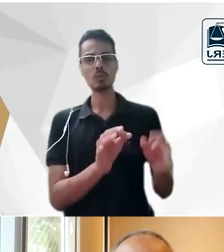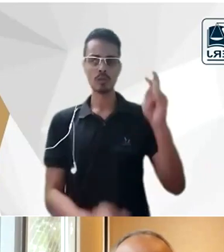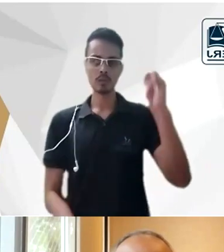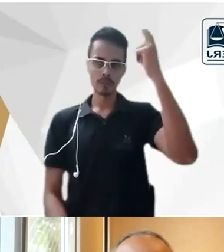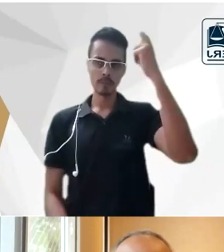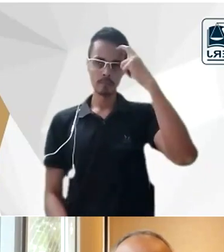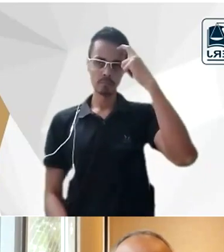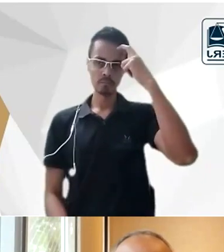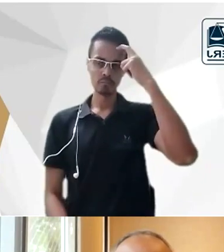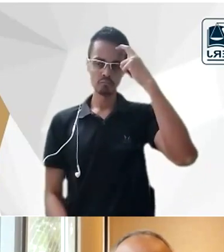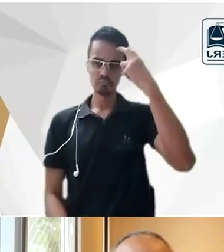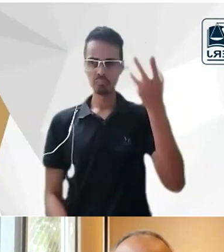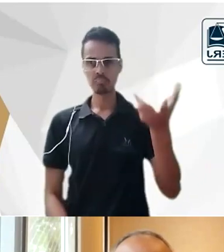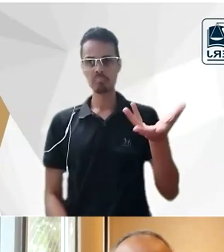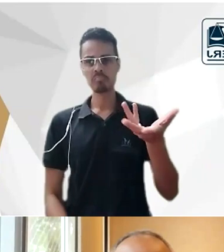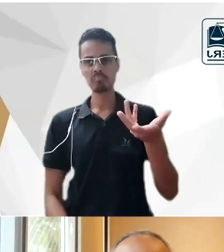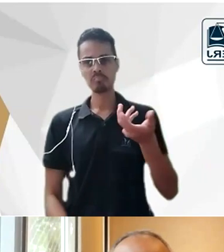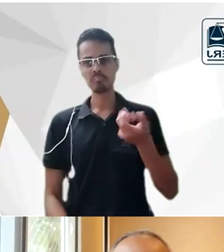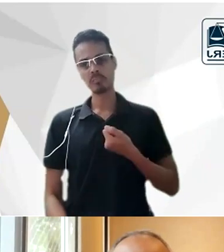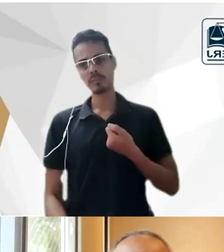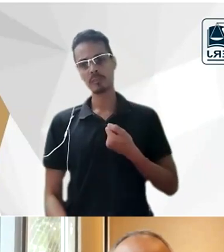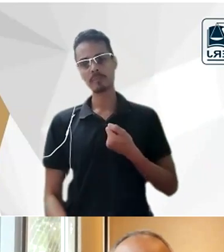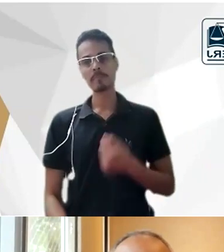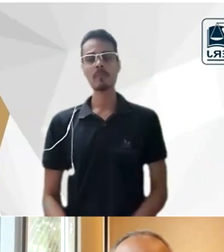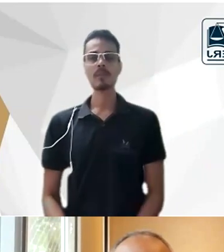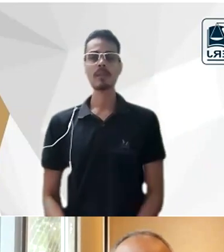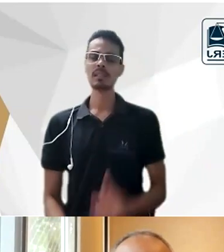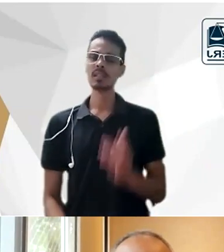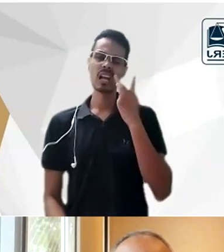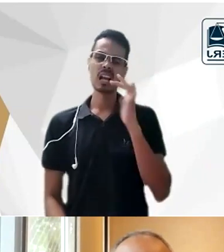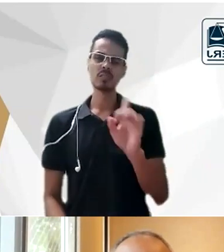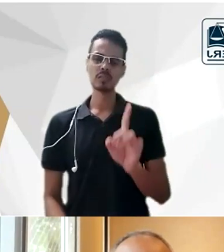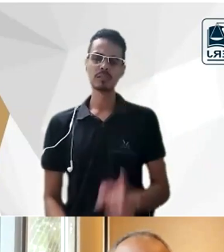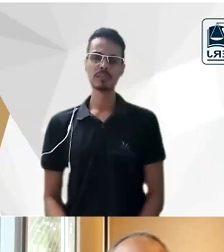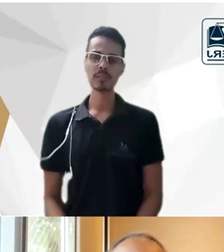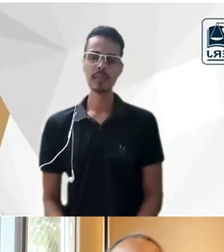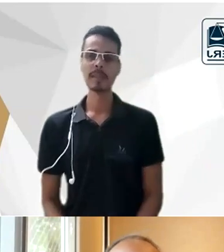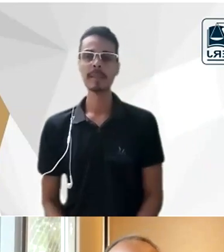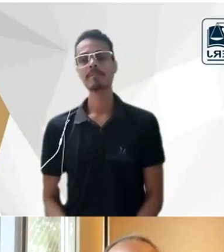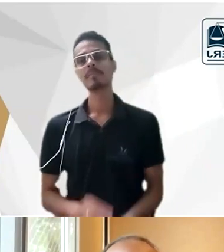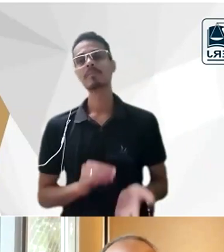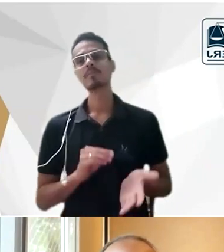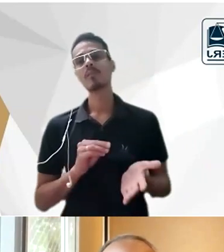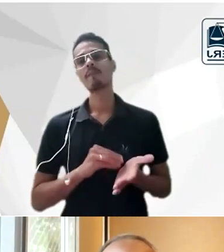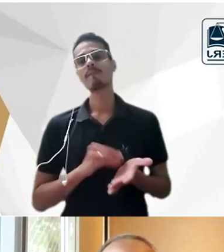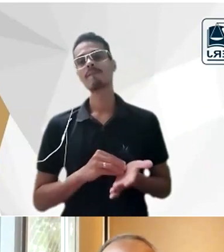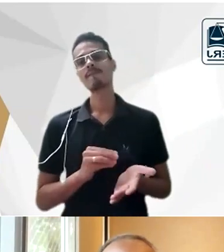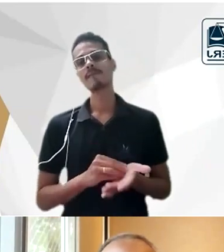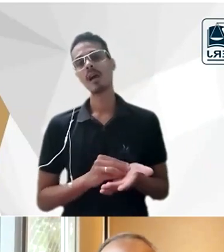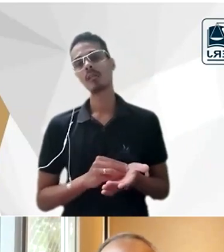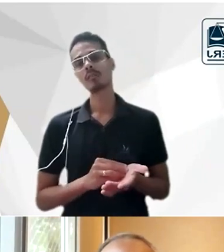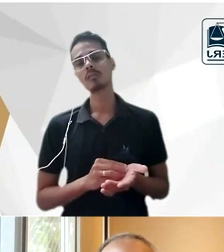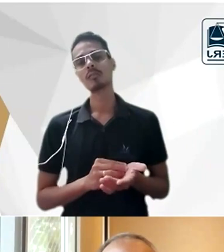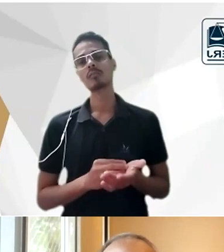espetacular então acho que não é eu acho que ainda falta um estudo profundo das